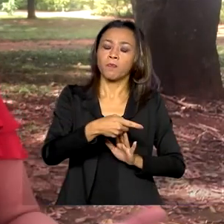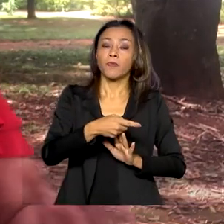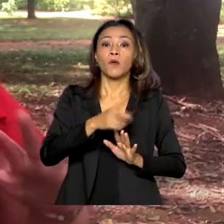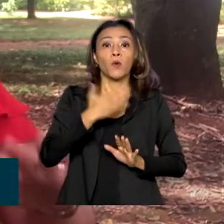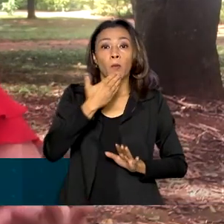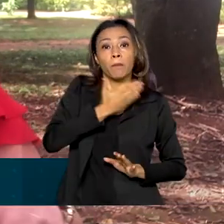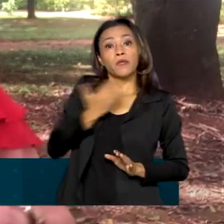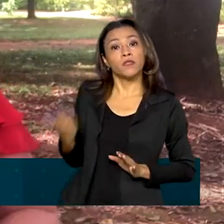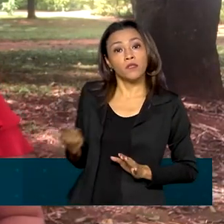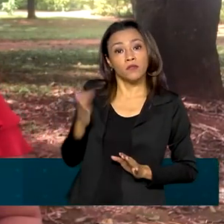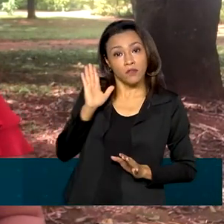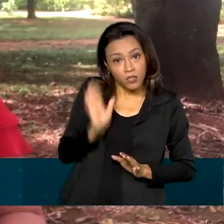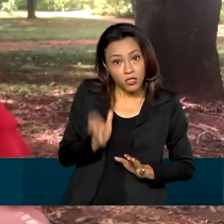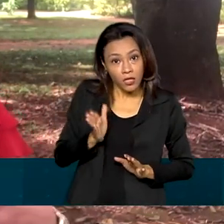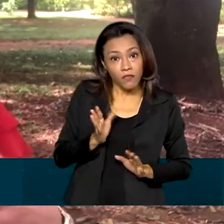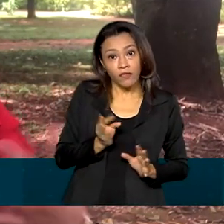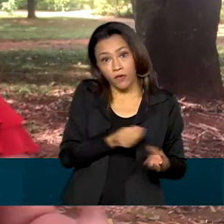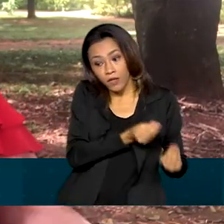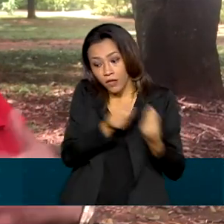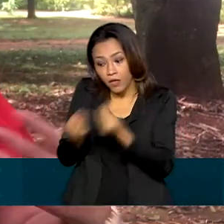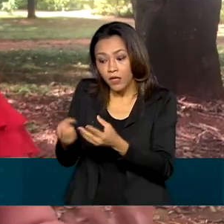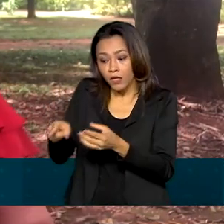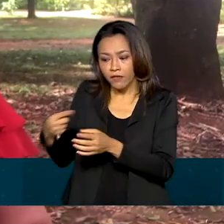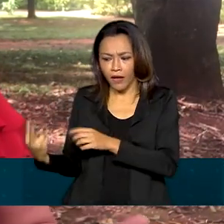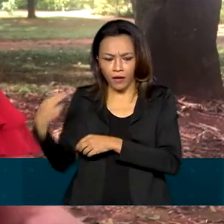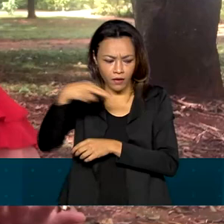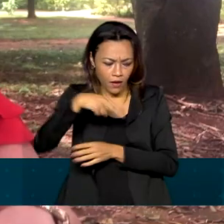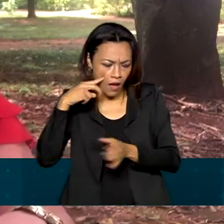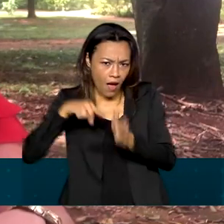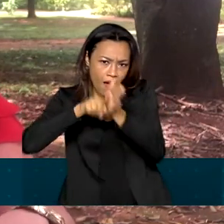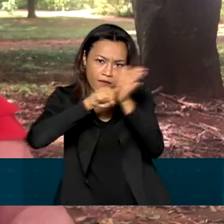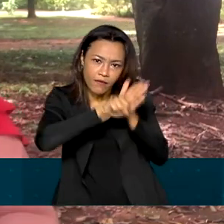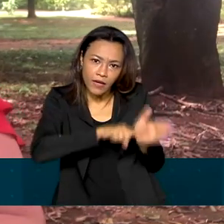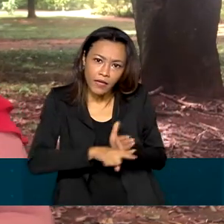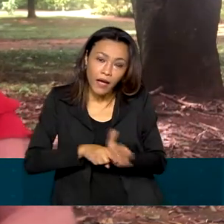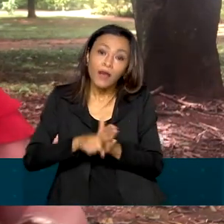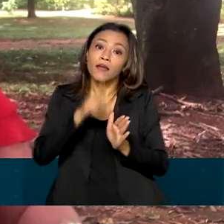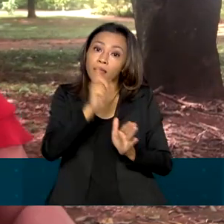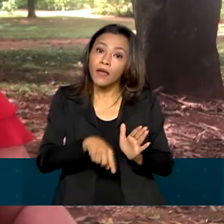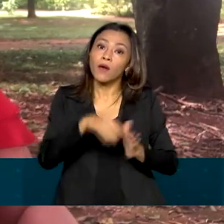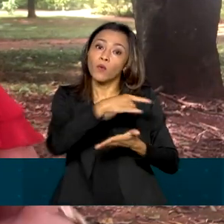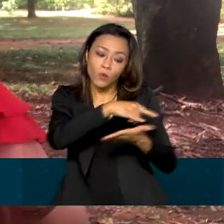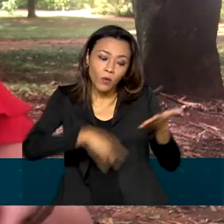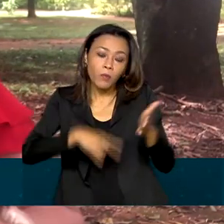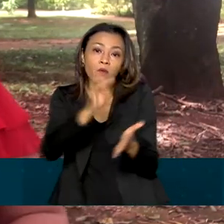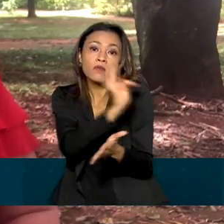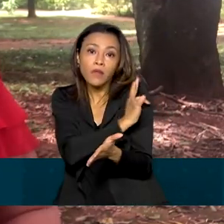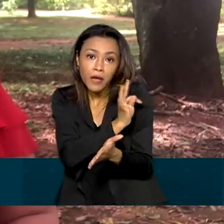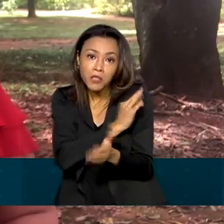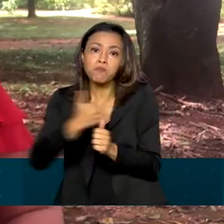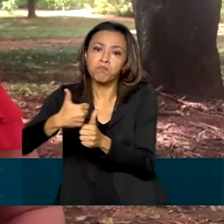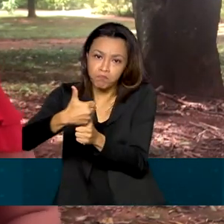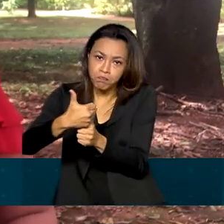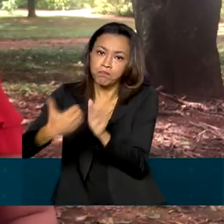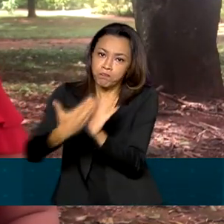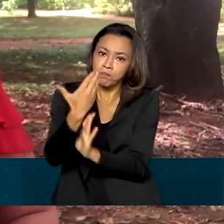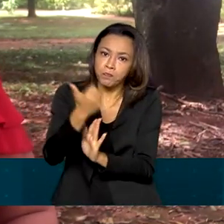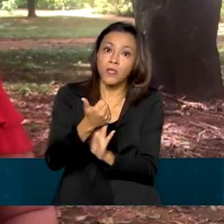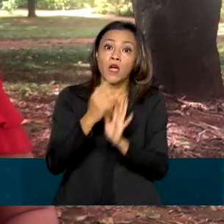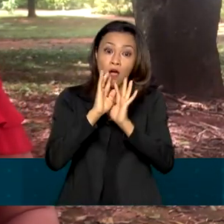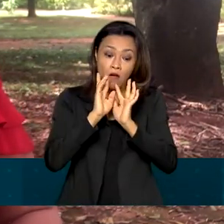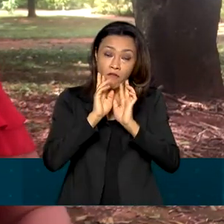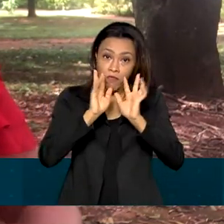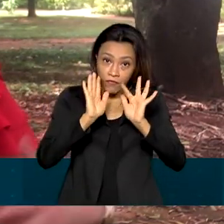O pedido foi encaminhado para o órgão, que agora vai fazer a avaliação. O parecer técnico já foi favorável e o resultado final vai ser